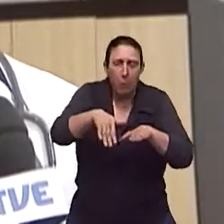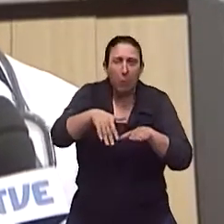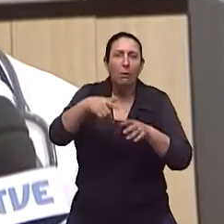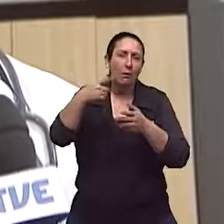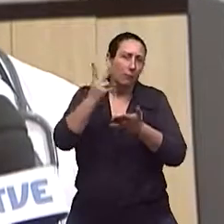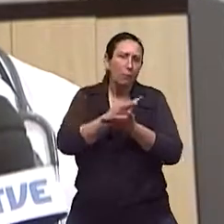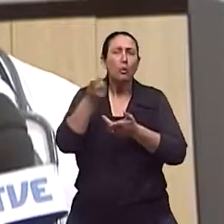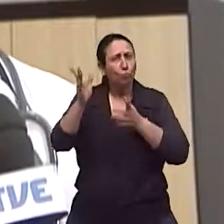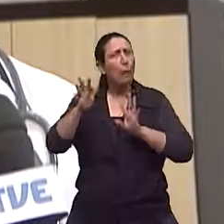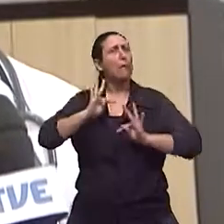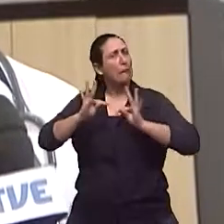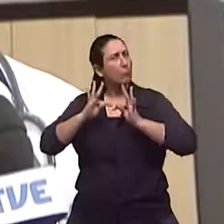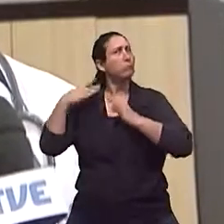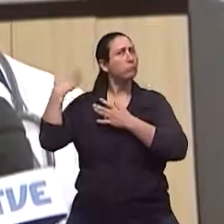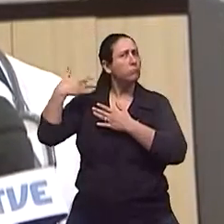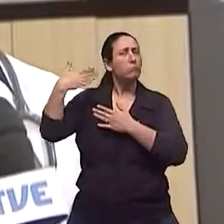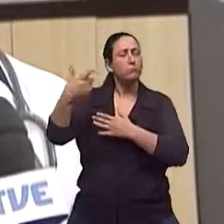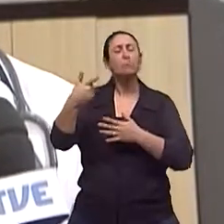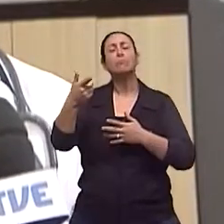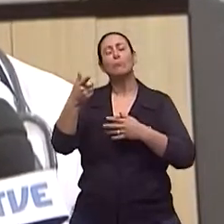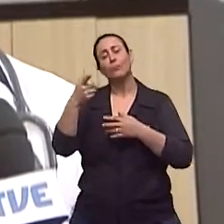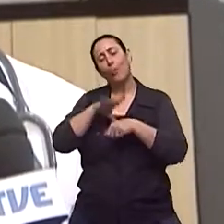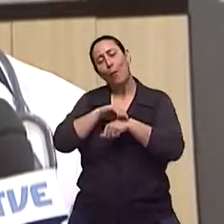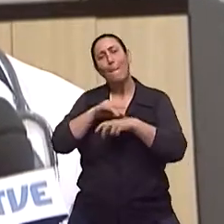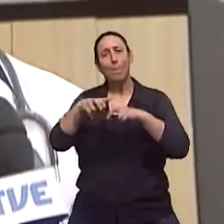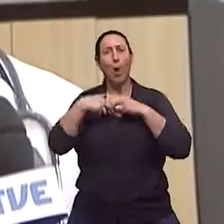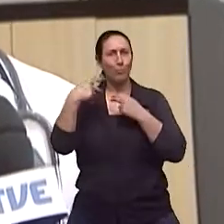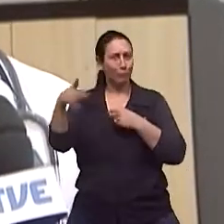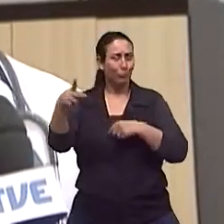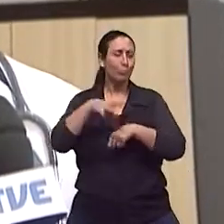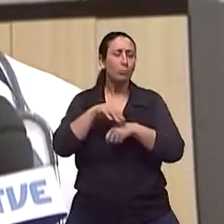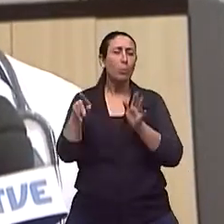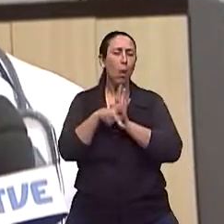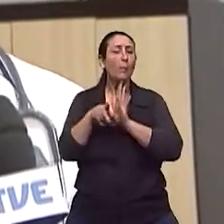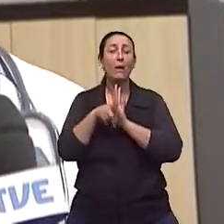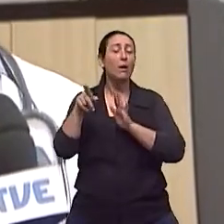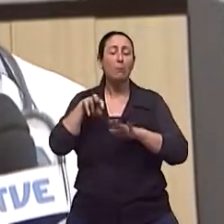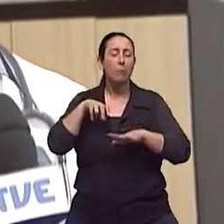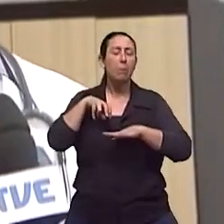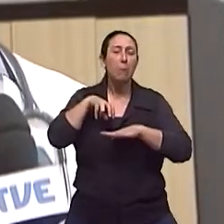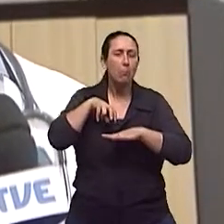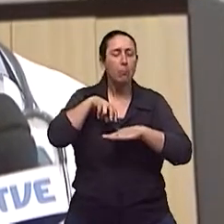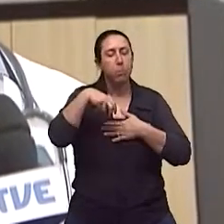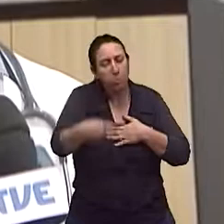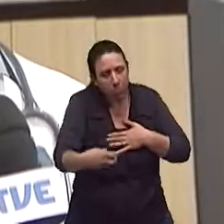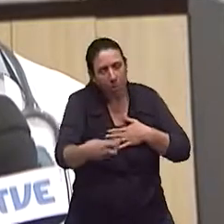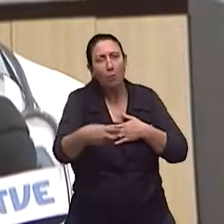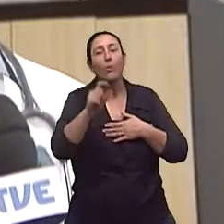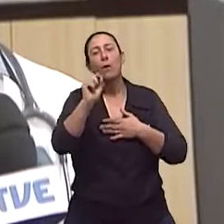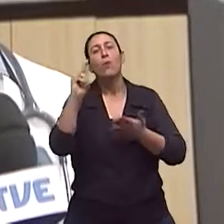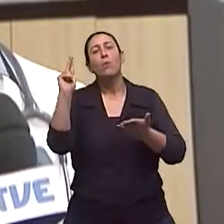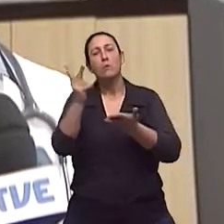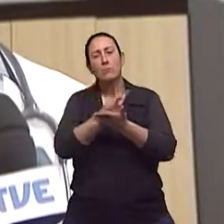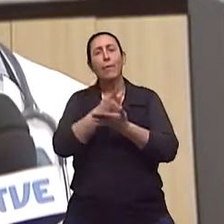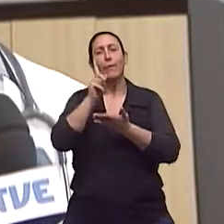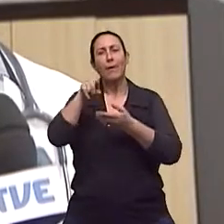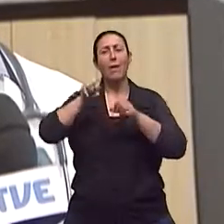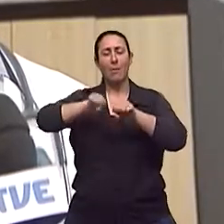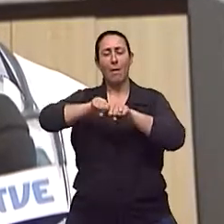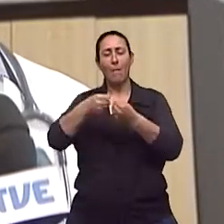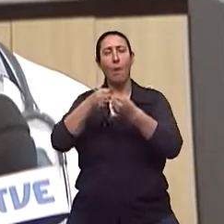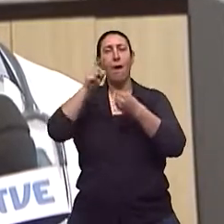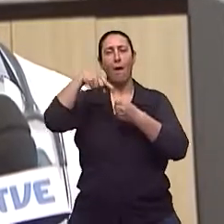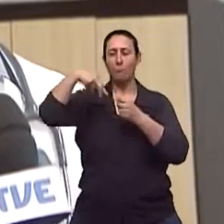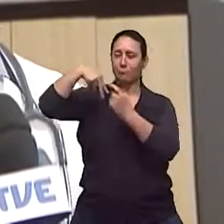tratamento, ele já vinha evoluindo há alguns anos com a doença. caiu e fraturou o colo femoral